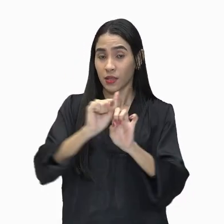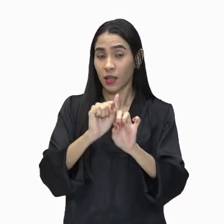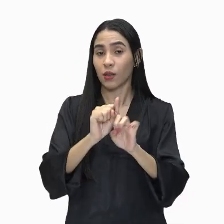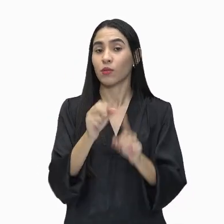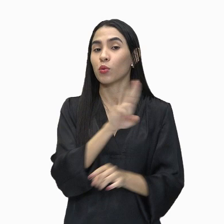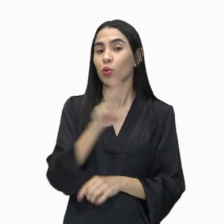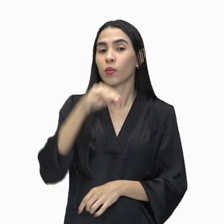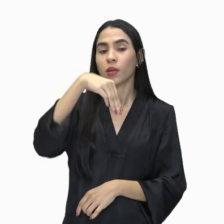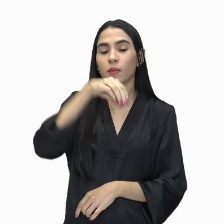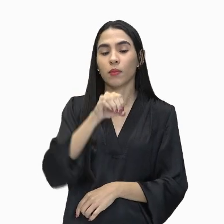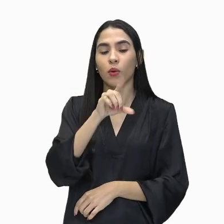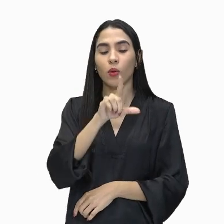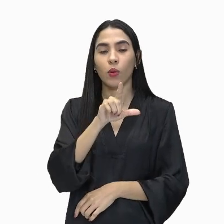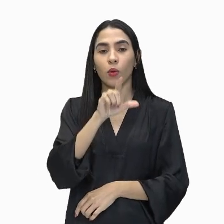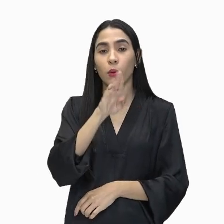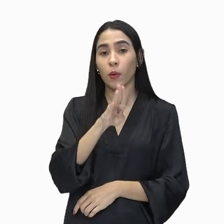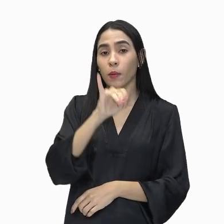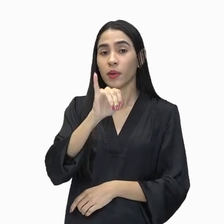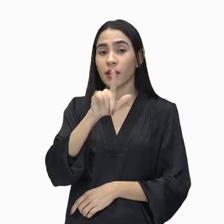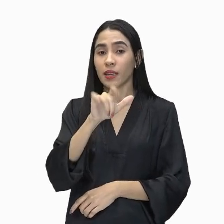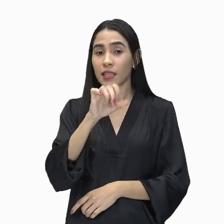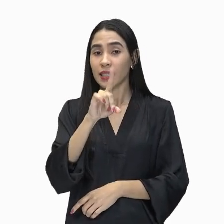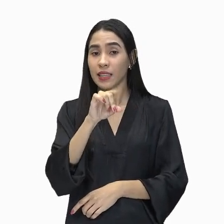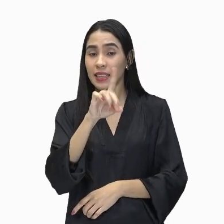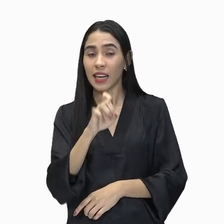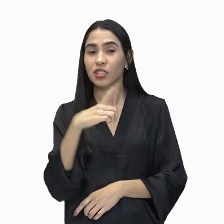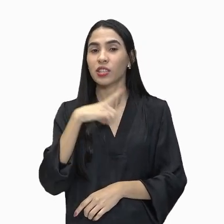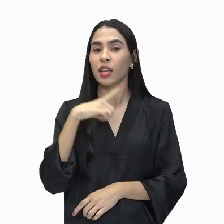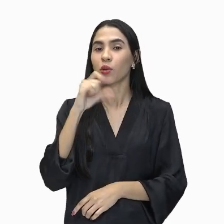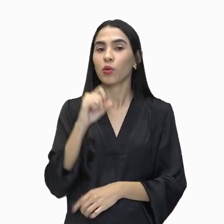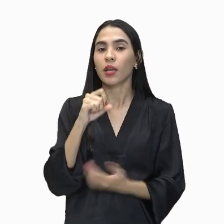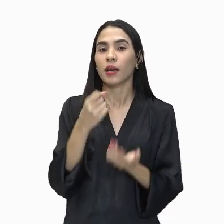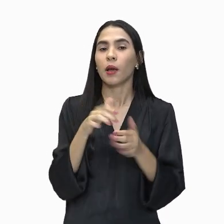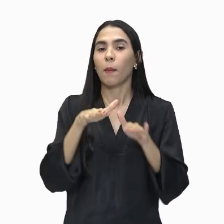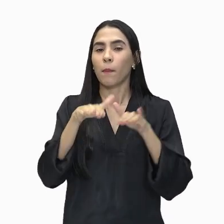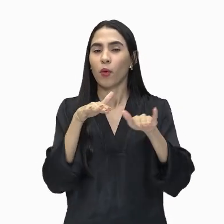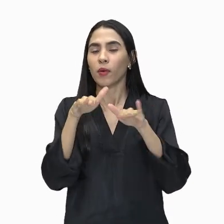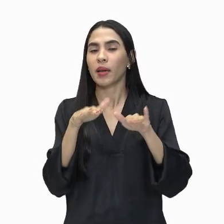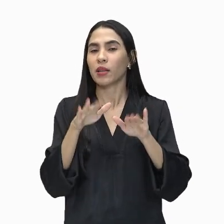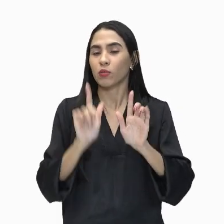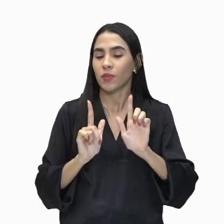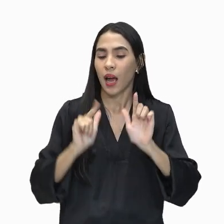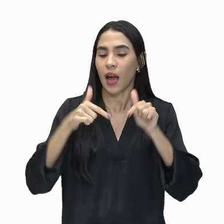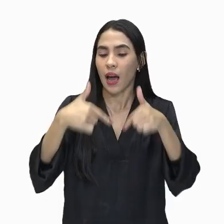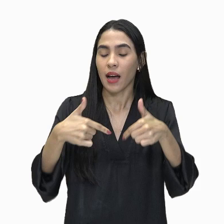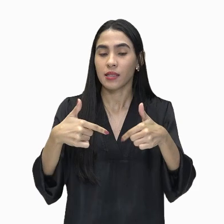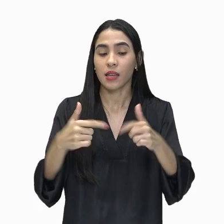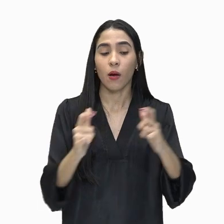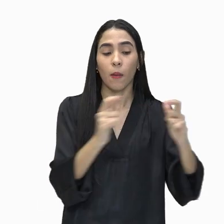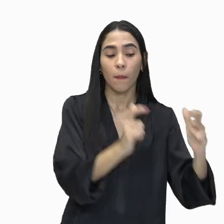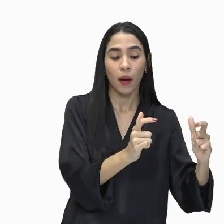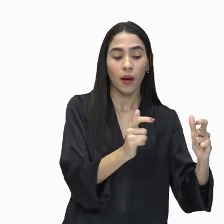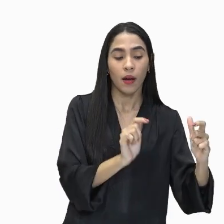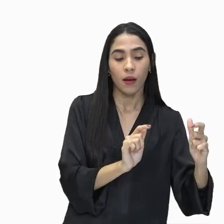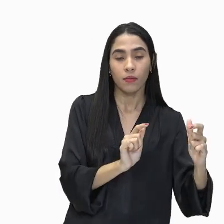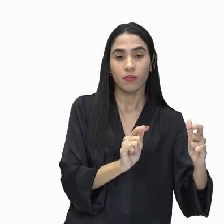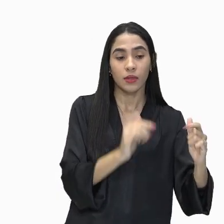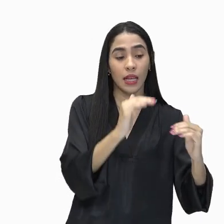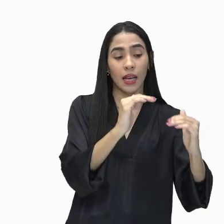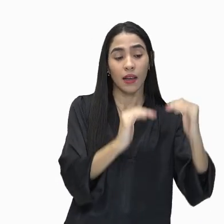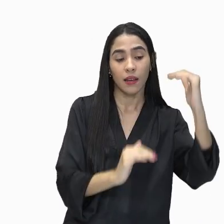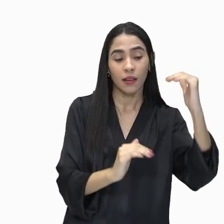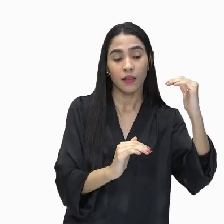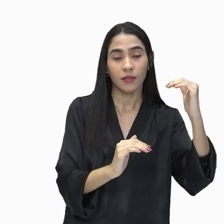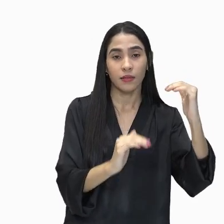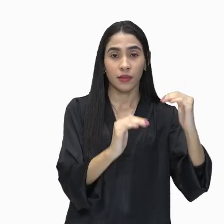está dizendo mobilidade. Ela se move. Ela vai, digamos, de um espaço que é desigual,